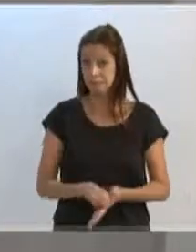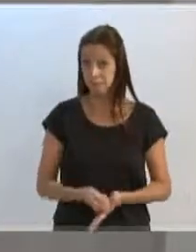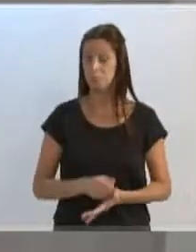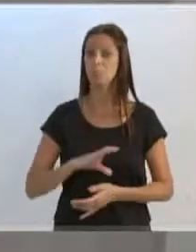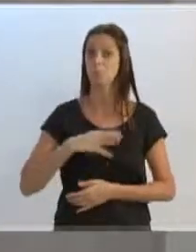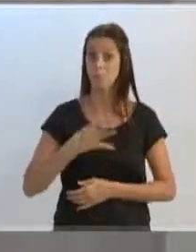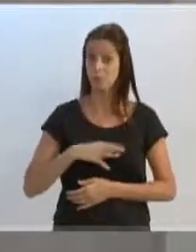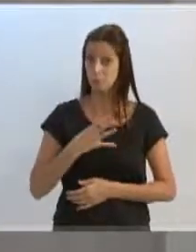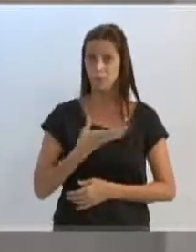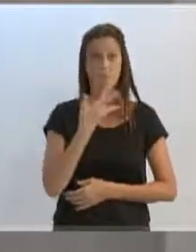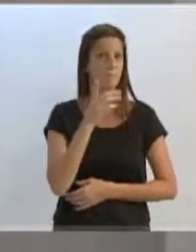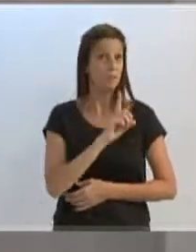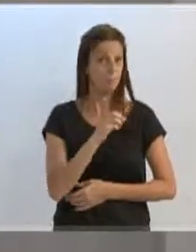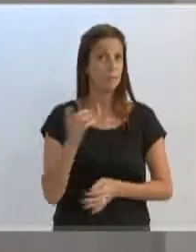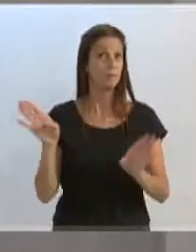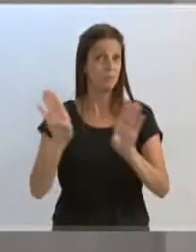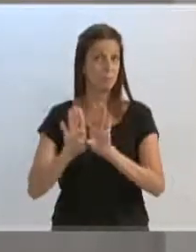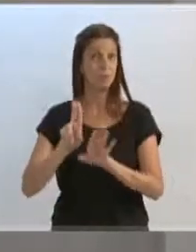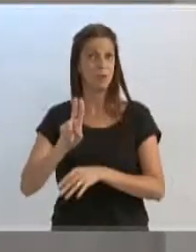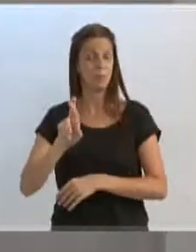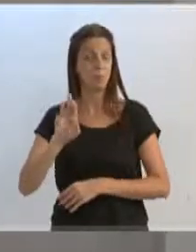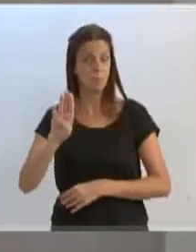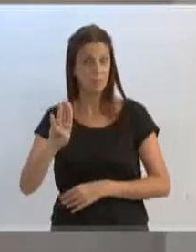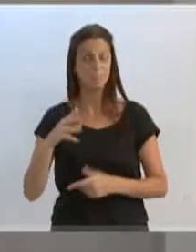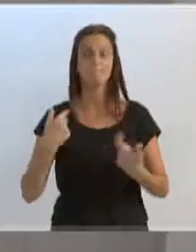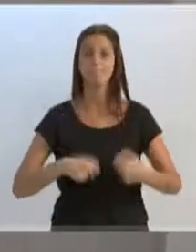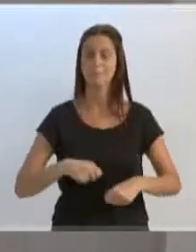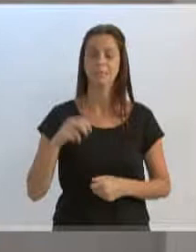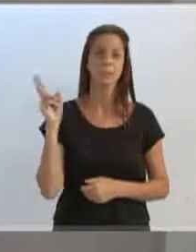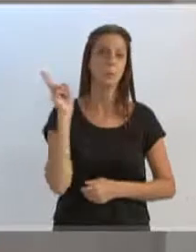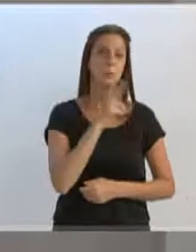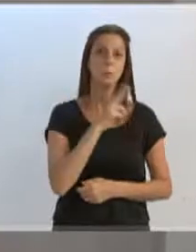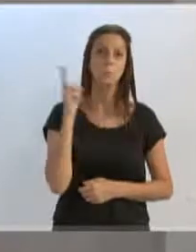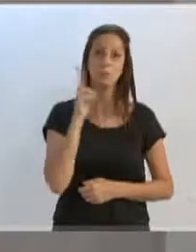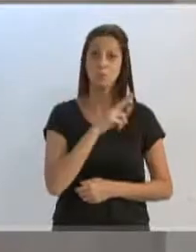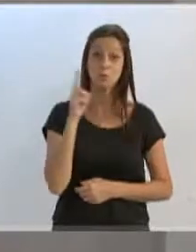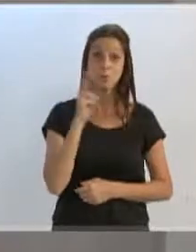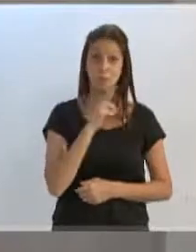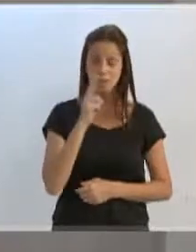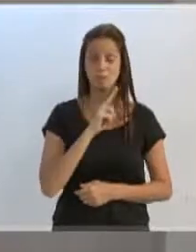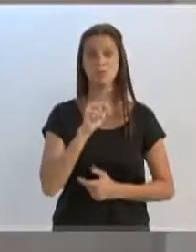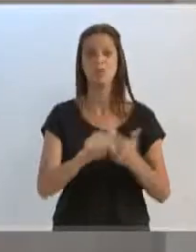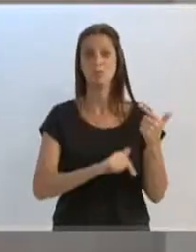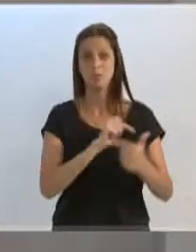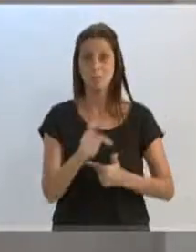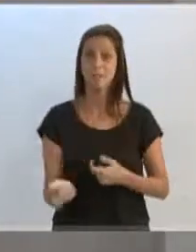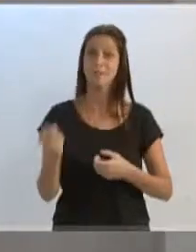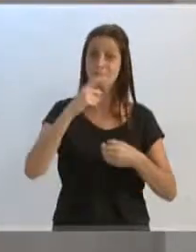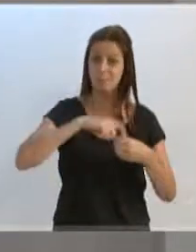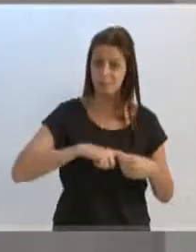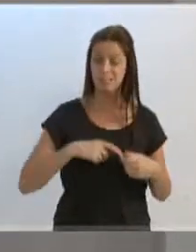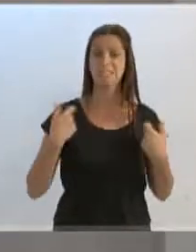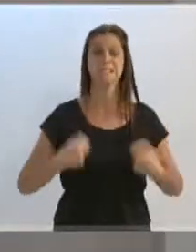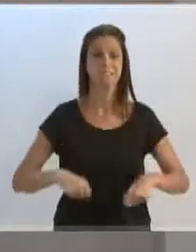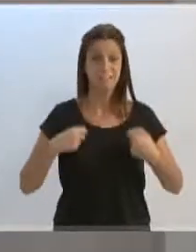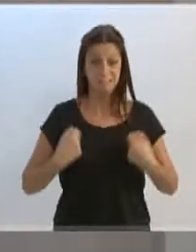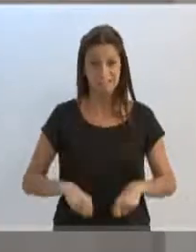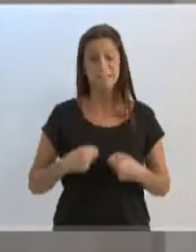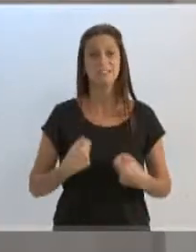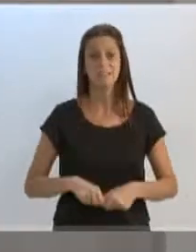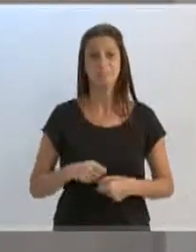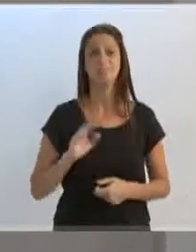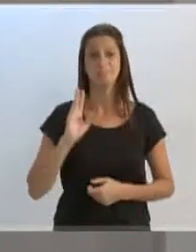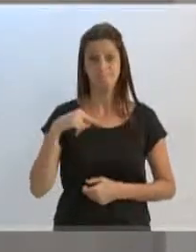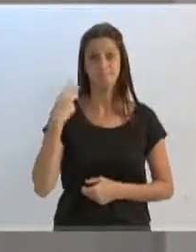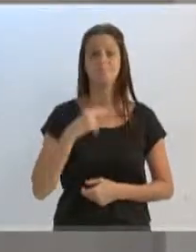corajosa, e nós precisamos, urgente, que os trabalhos sejam retomados na nossa cidade, os vereadores